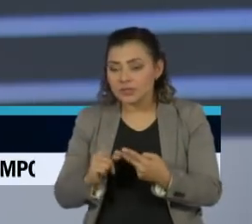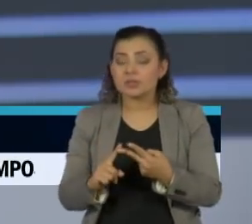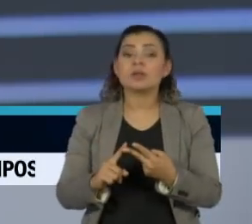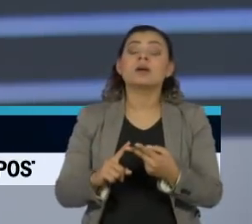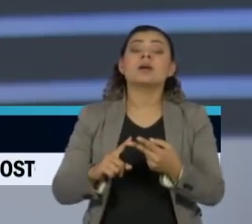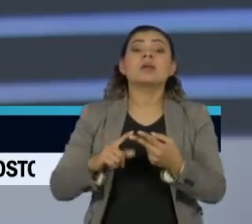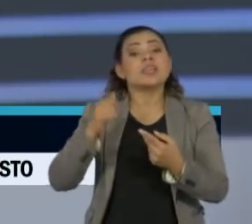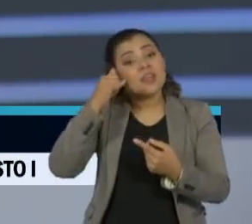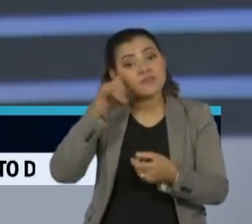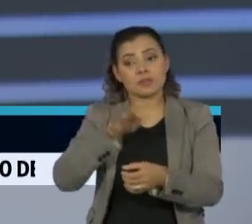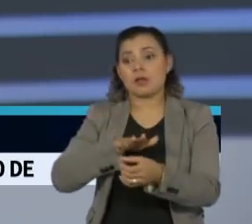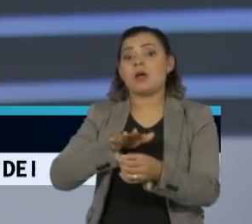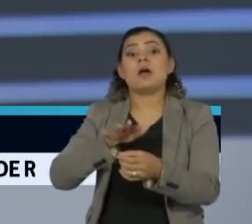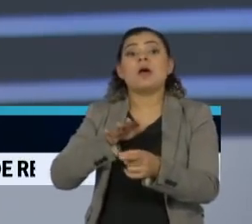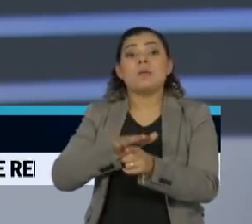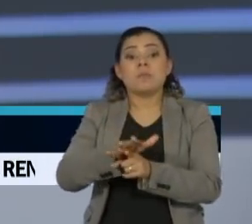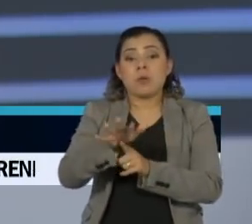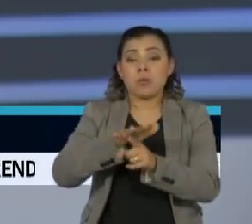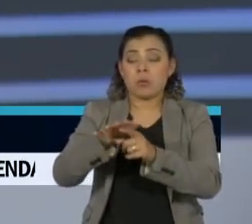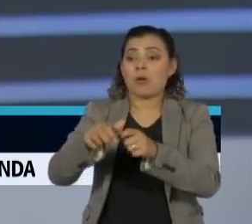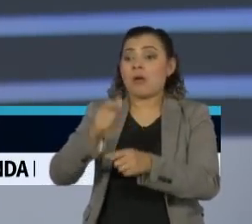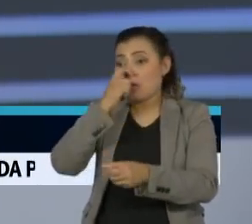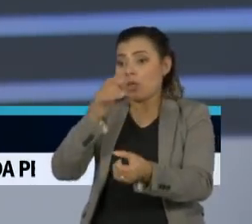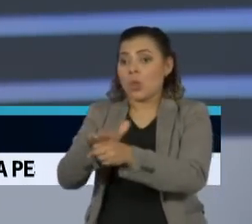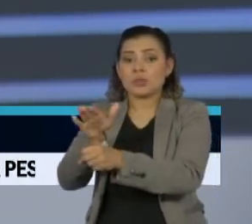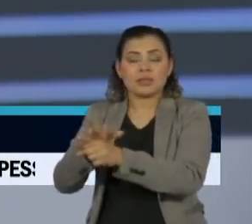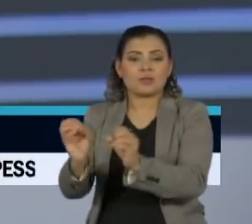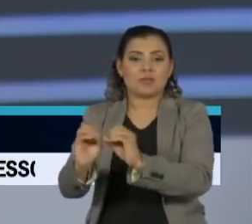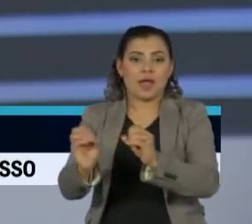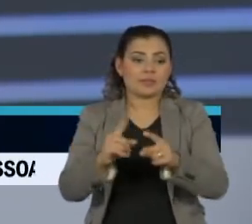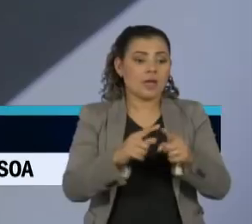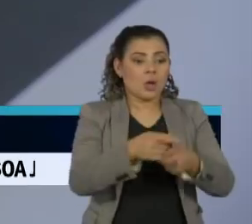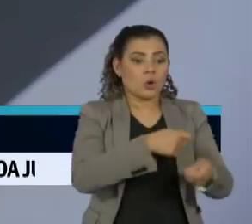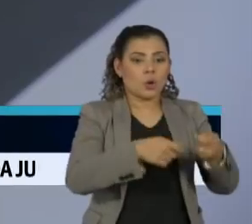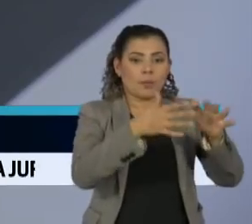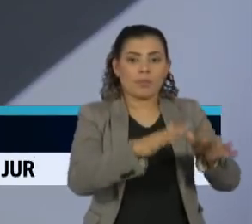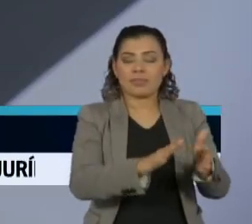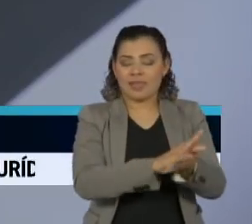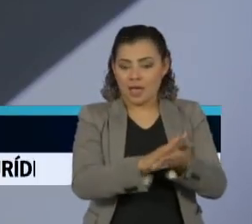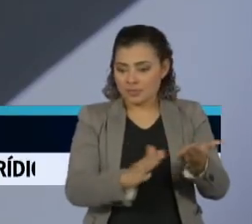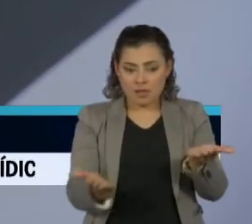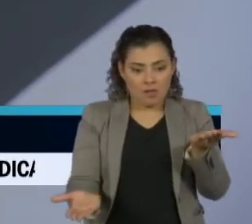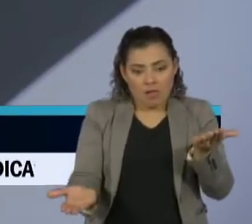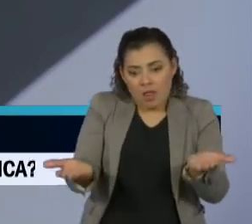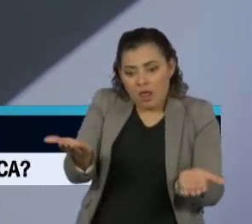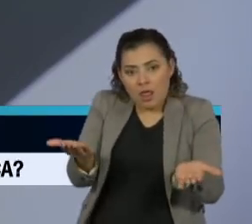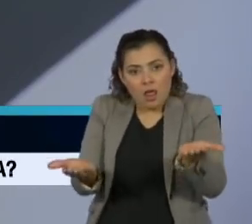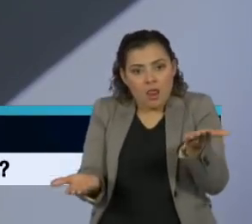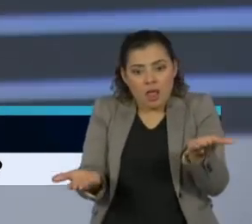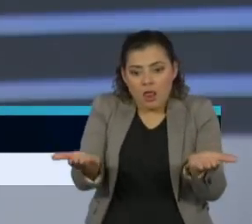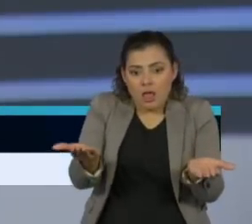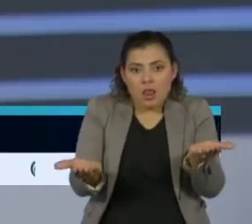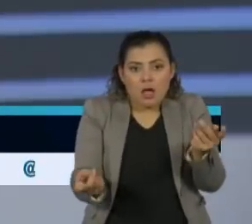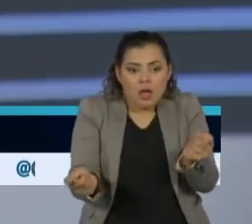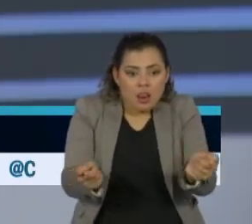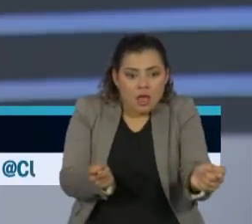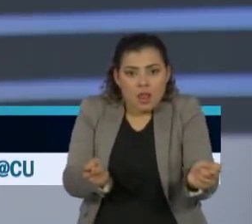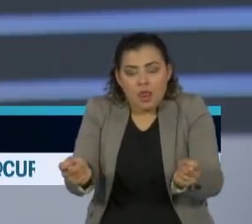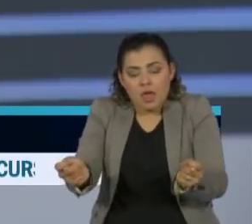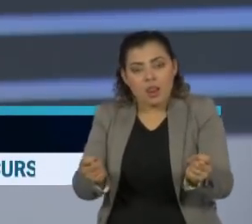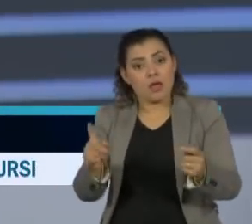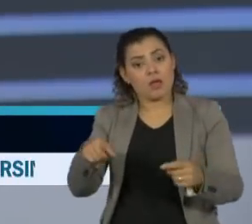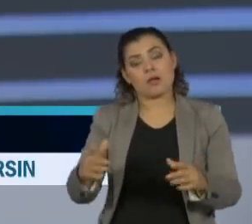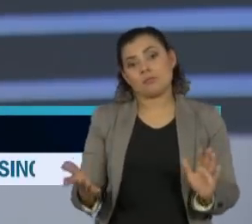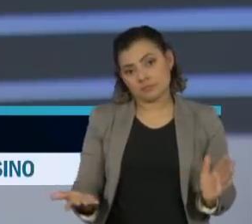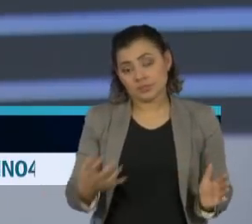asfixia o desenvolvimento econômico do país. Essa era a discussão que devia estar norteando desde o início. Então,